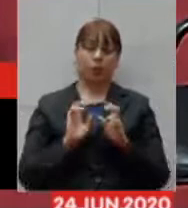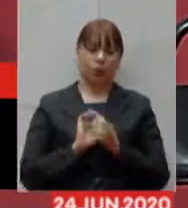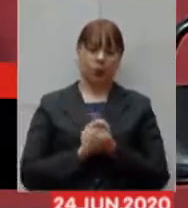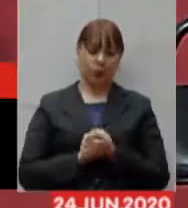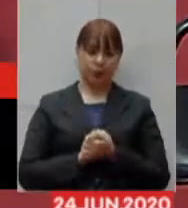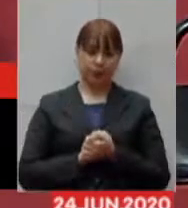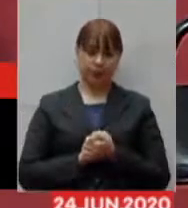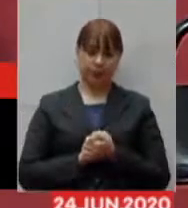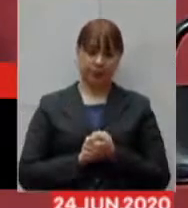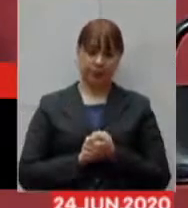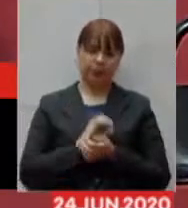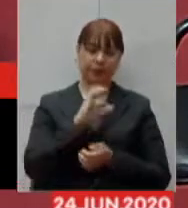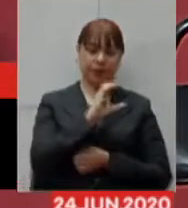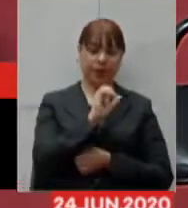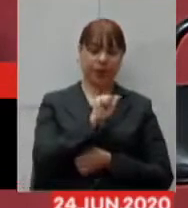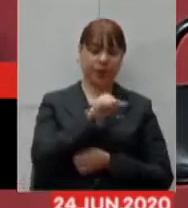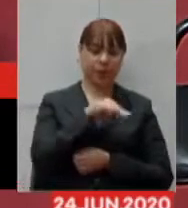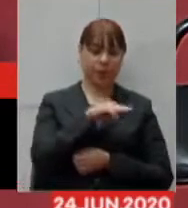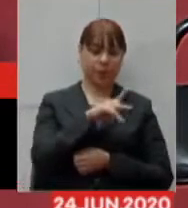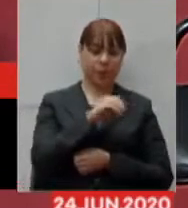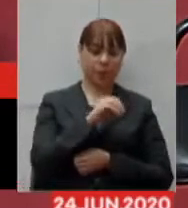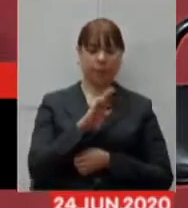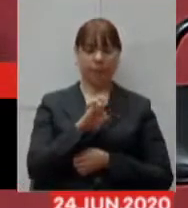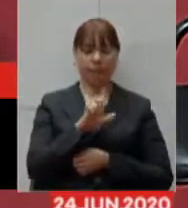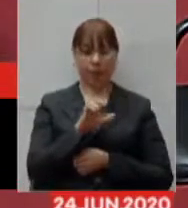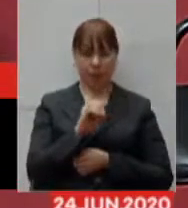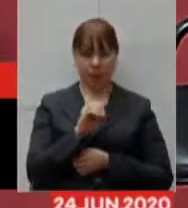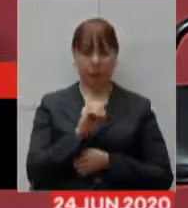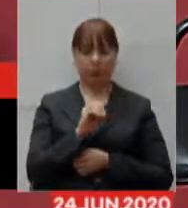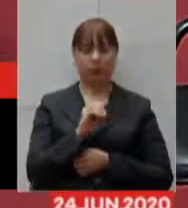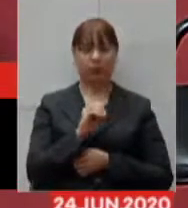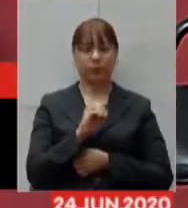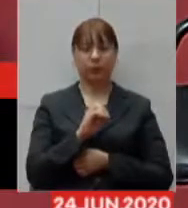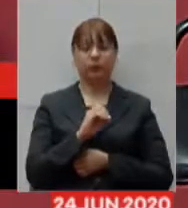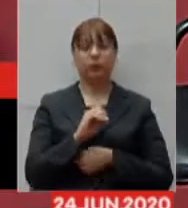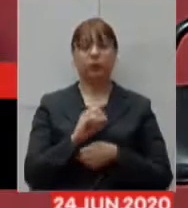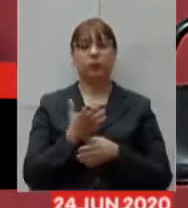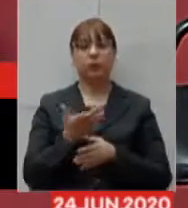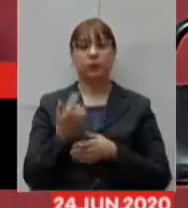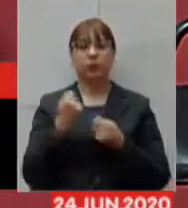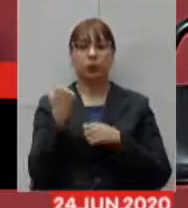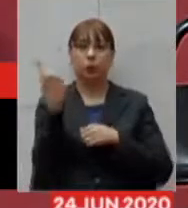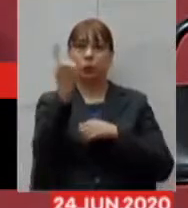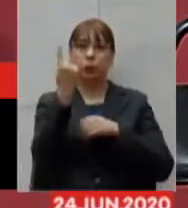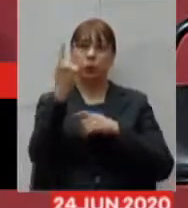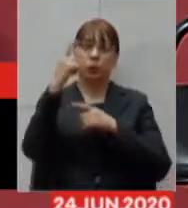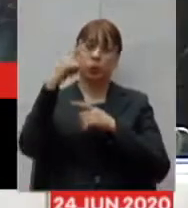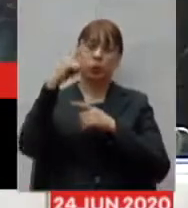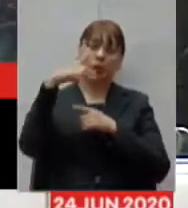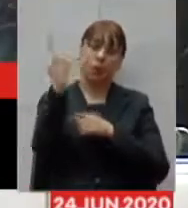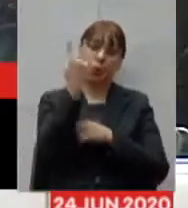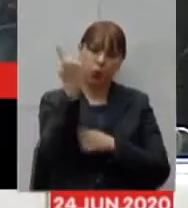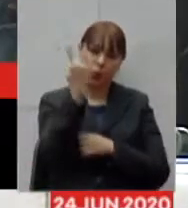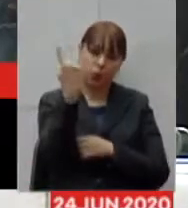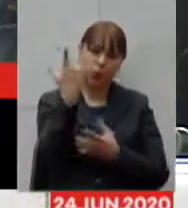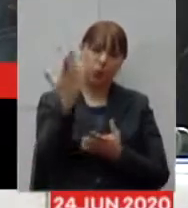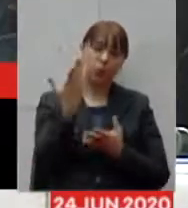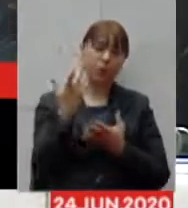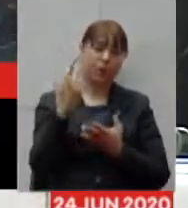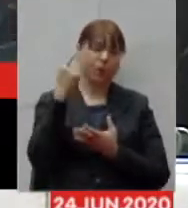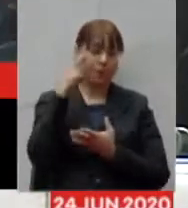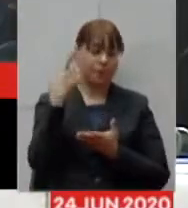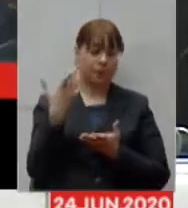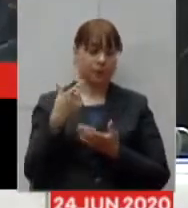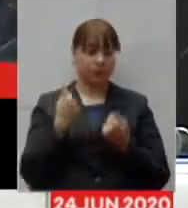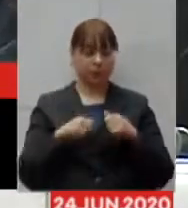a Campo Belo e a necessidade de ventiladores eu acho que aqui volta a gente ter aquela ideia do que é o plano de